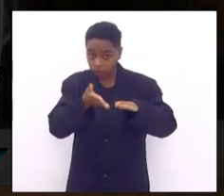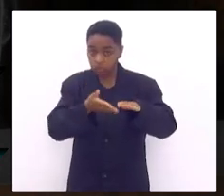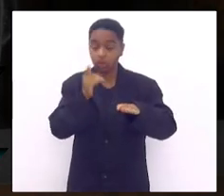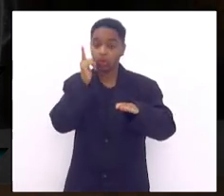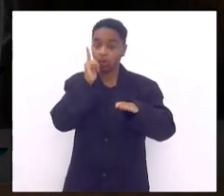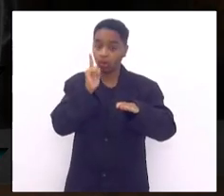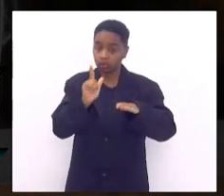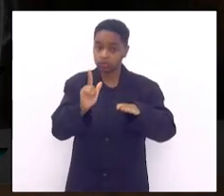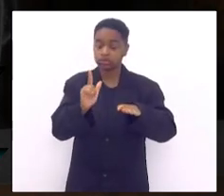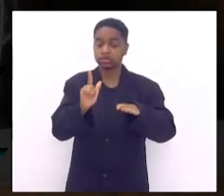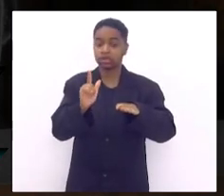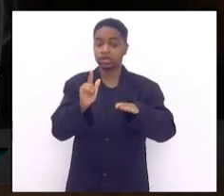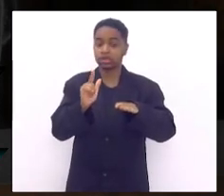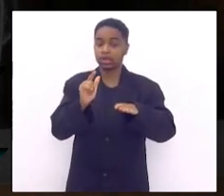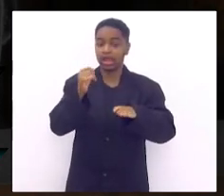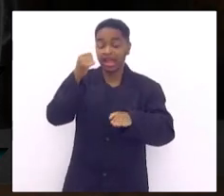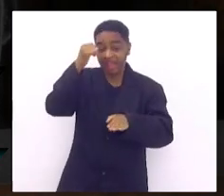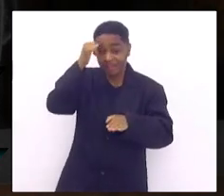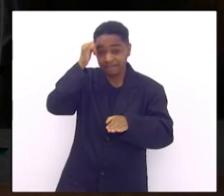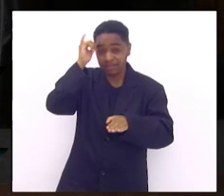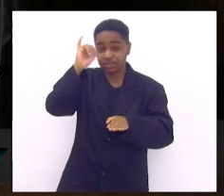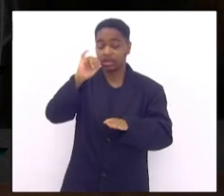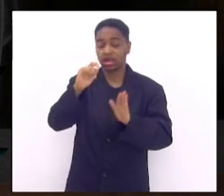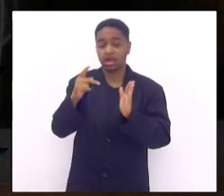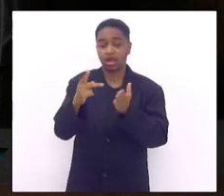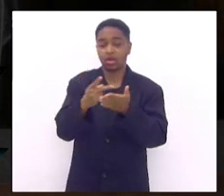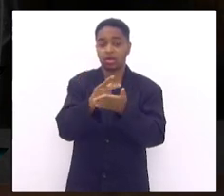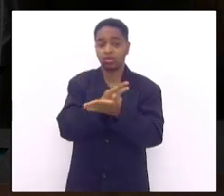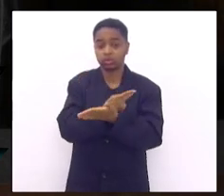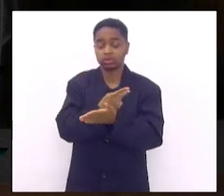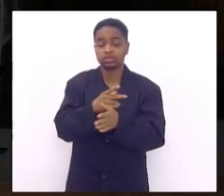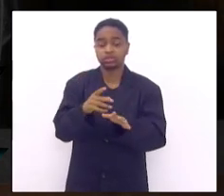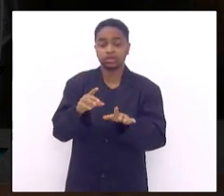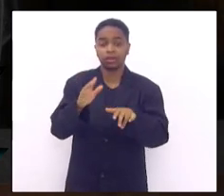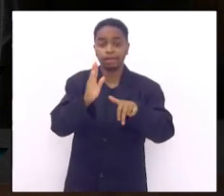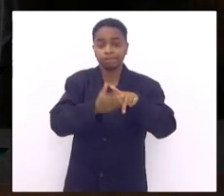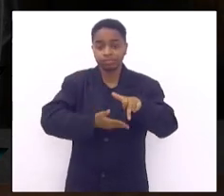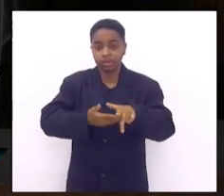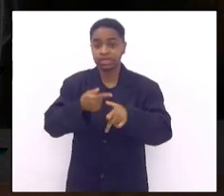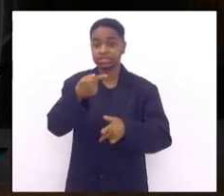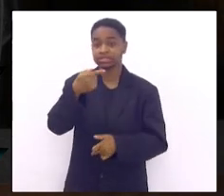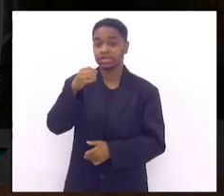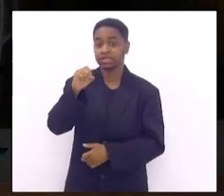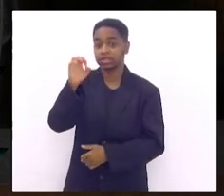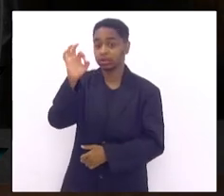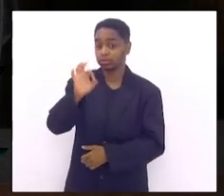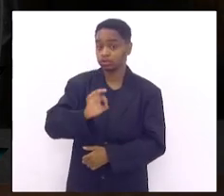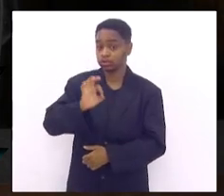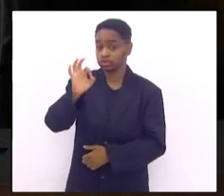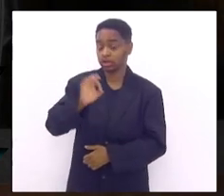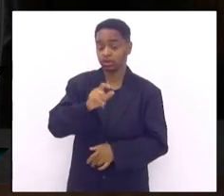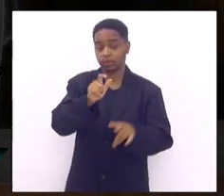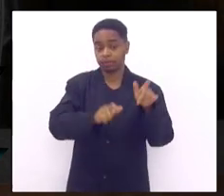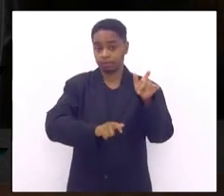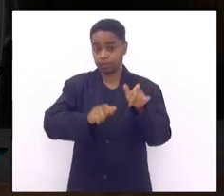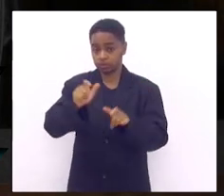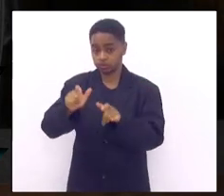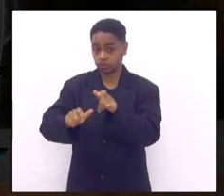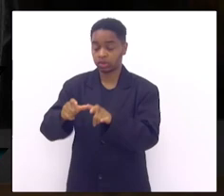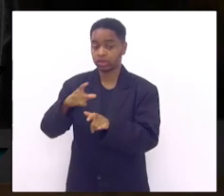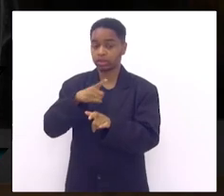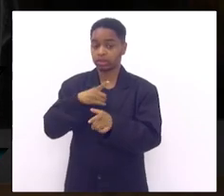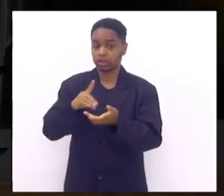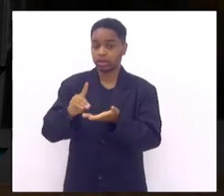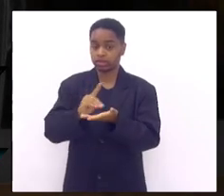prevenir 70% das amputações das pernas das pessoas com diabetes